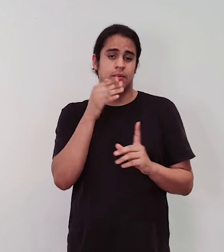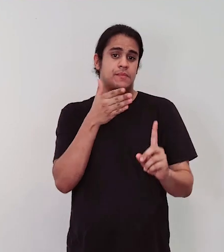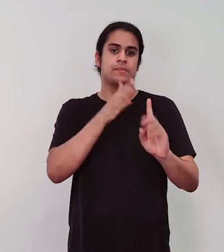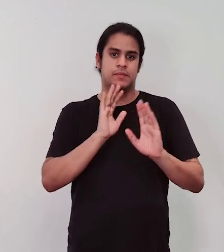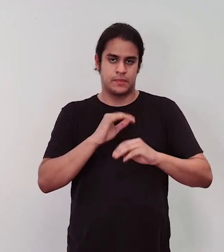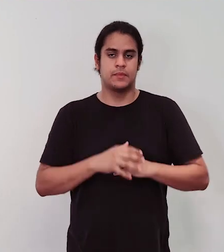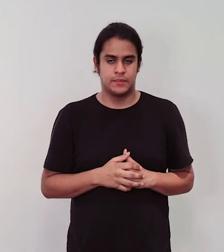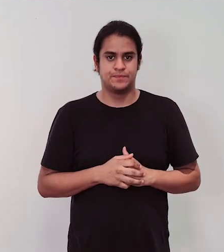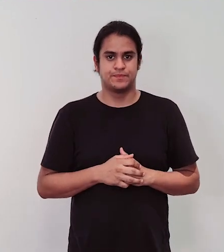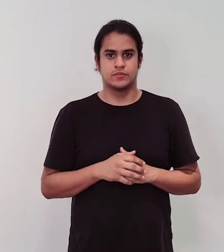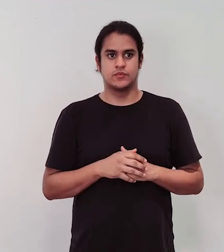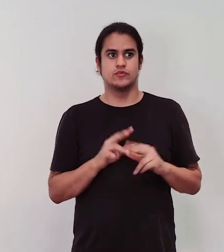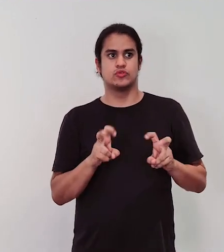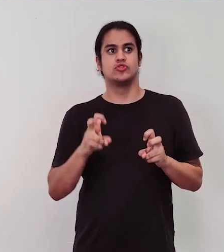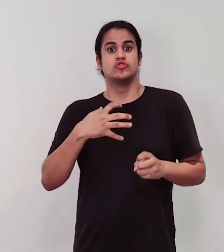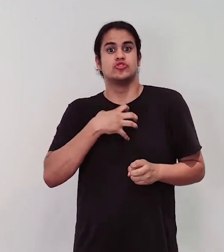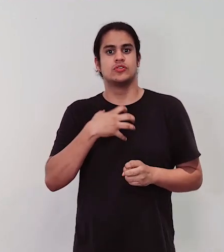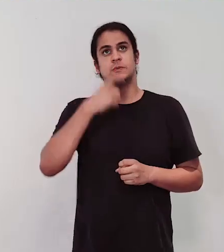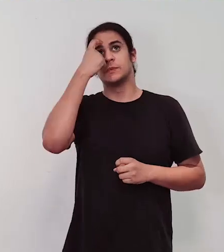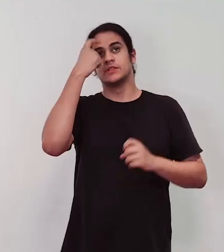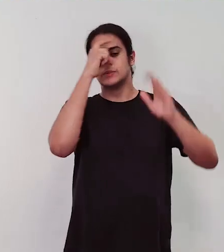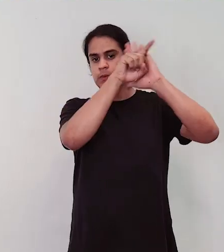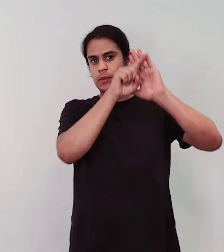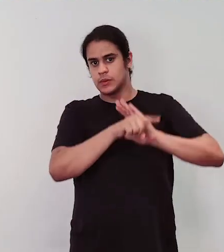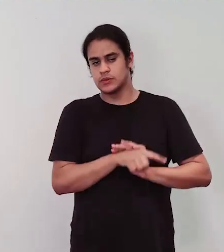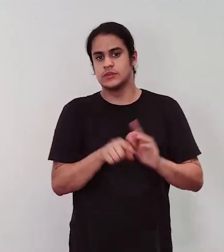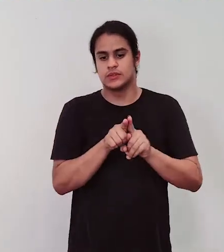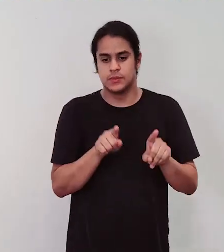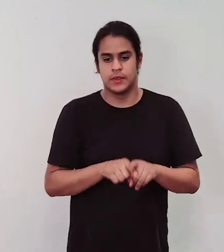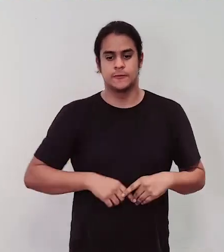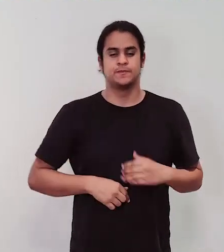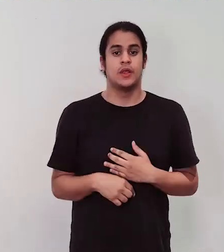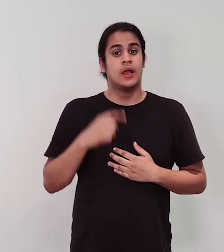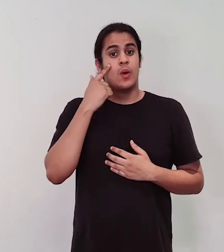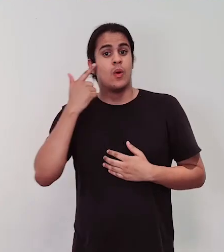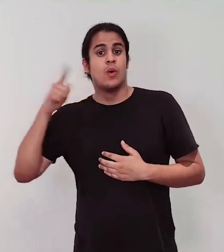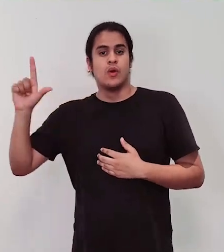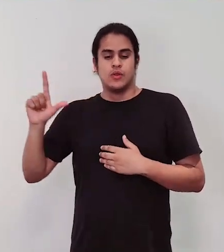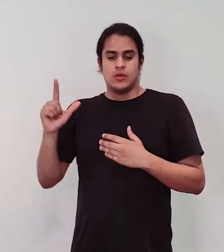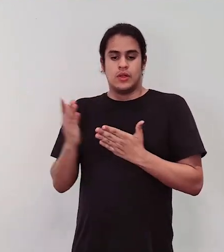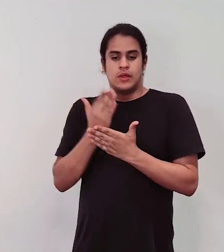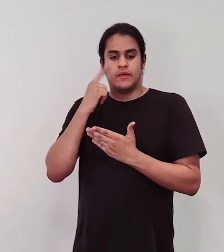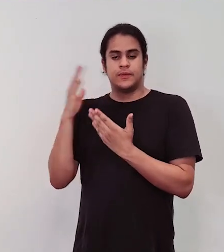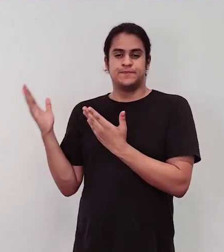sobre a forma de pensar as perguntas no lugar. O outro livro que eu vou mostrar chama Mundo Cruel